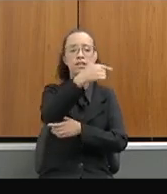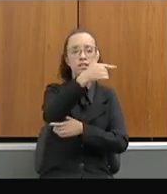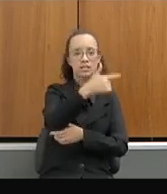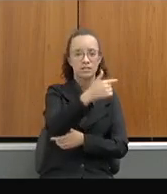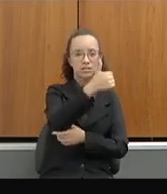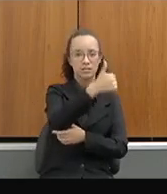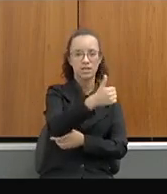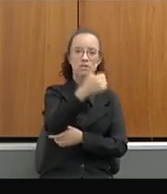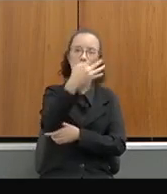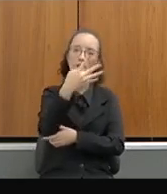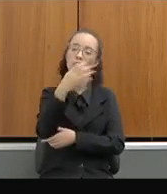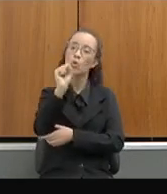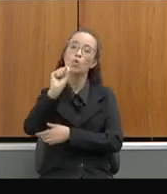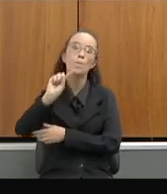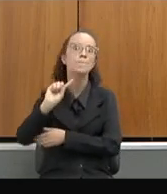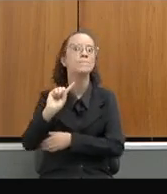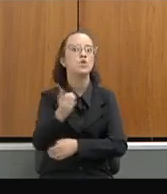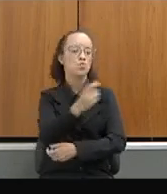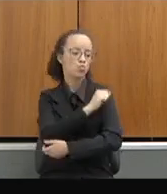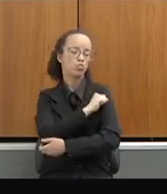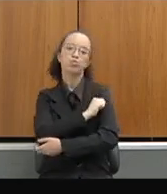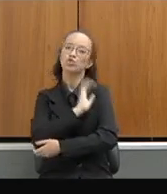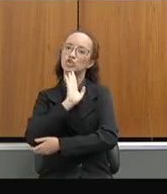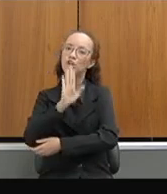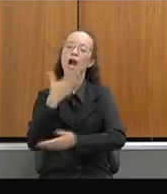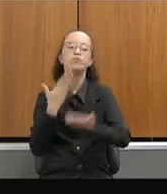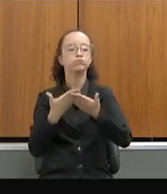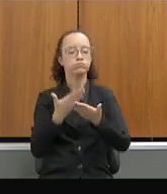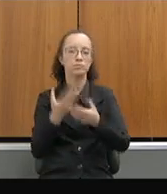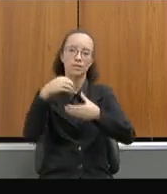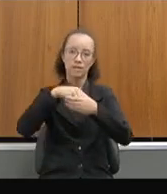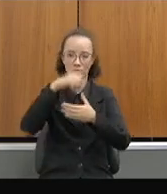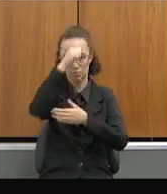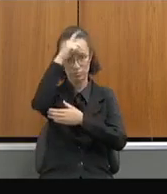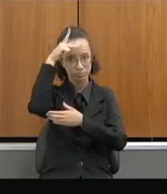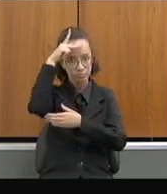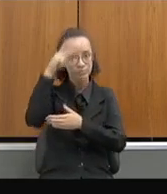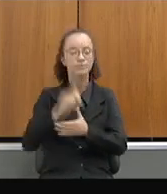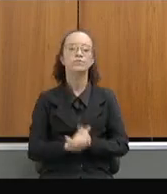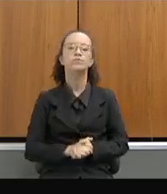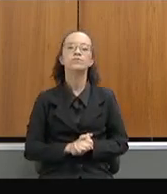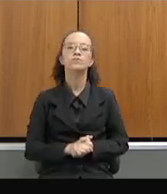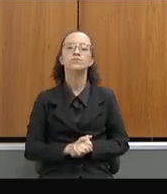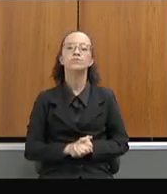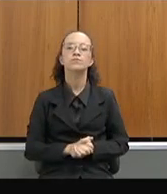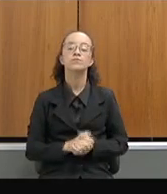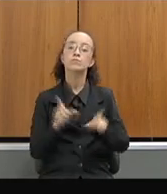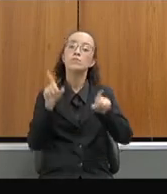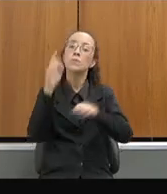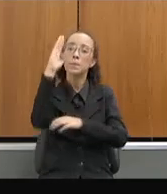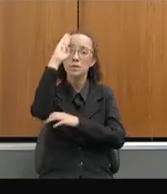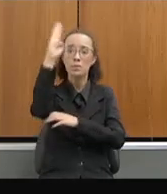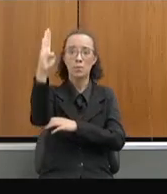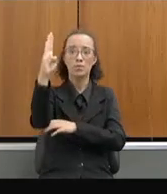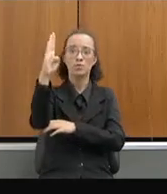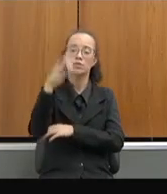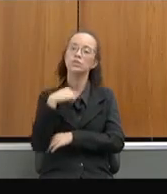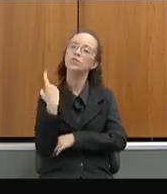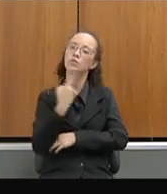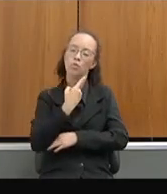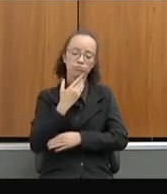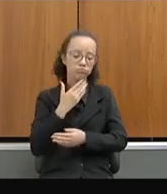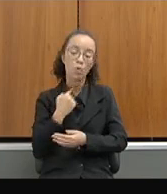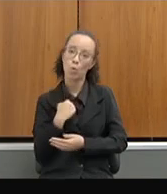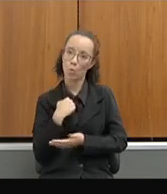mil estudantes realizando cursos técnicos na nossa rede. Pode passar. E, principalmente, que eu já iniciei